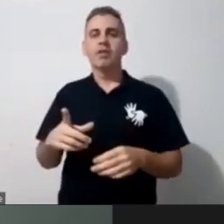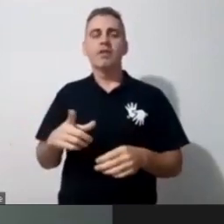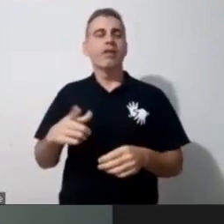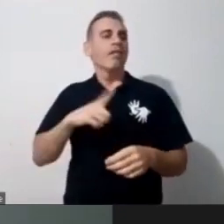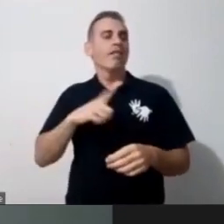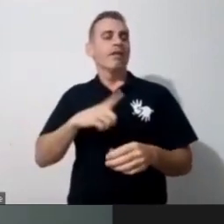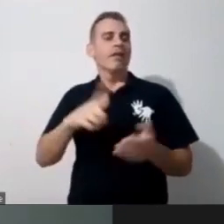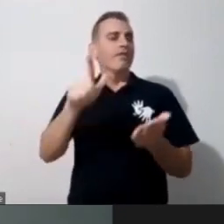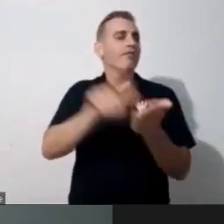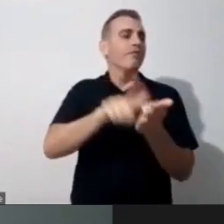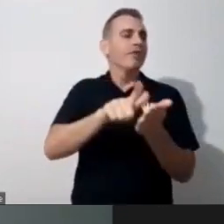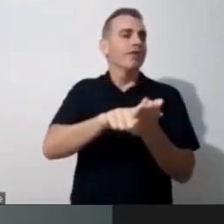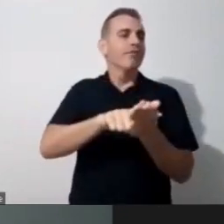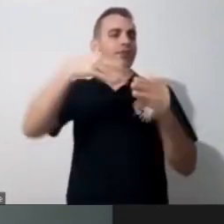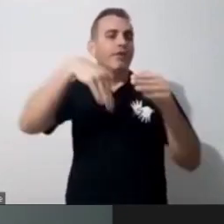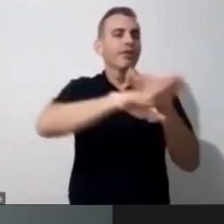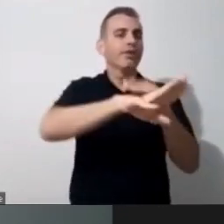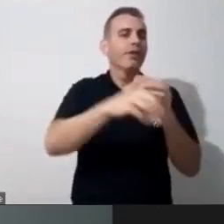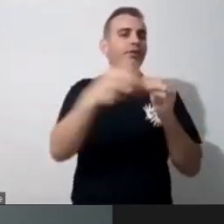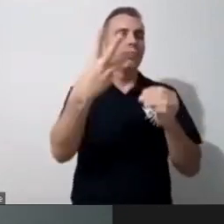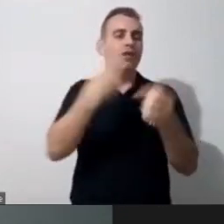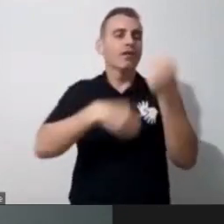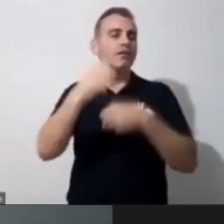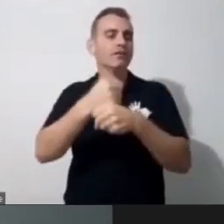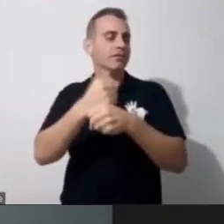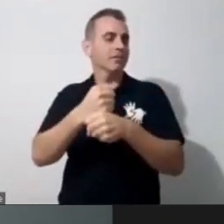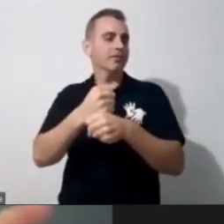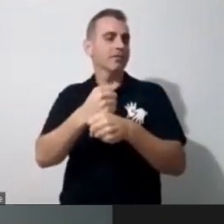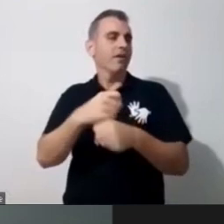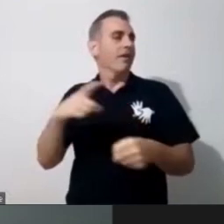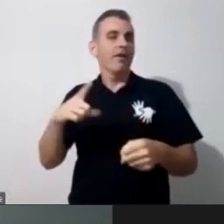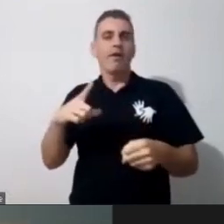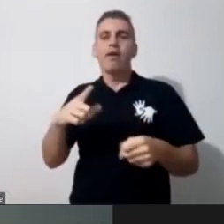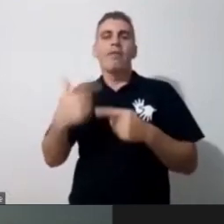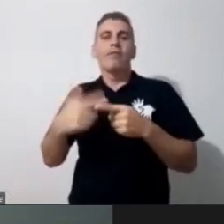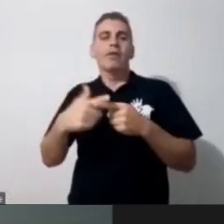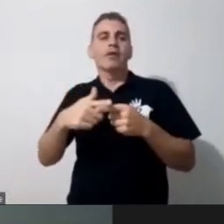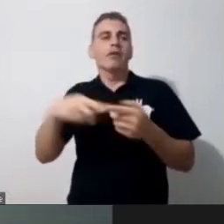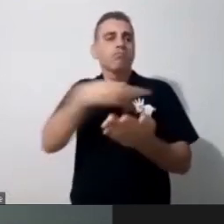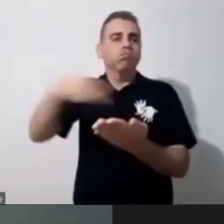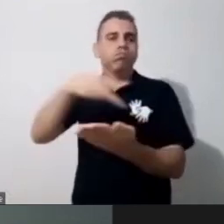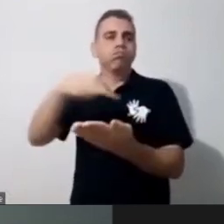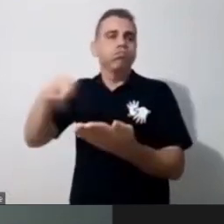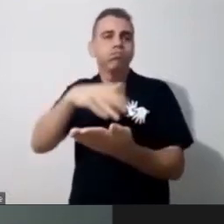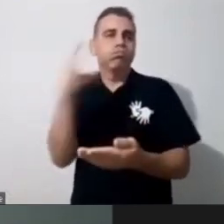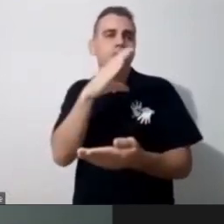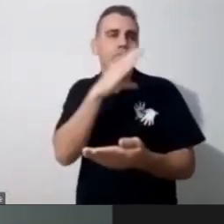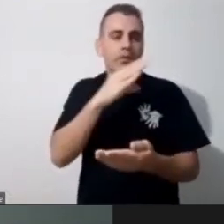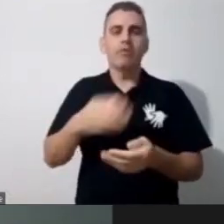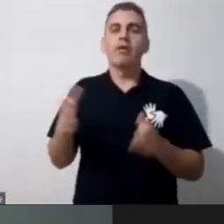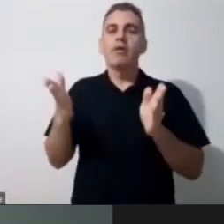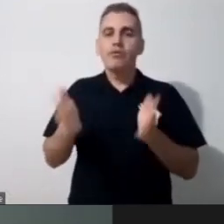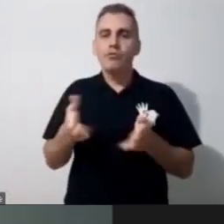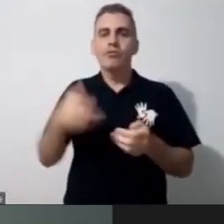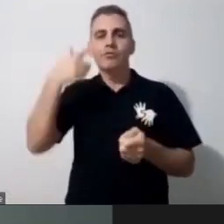né, eu peguei, mas eu não li, né, não deu tempo, porque a correria não deixou, então trazer este conteúdo que é rico hoje para